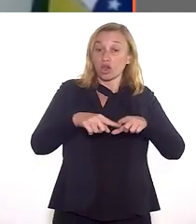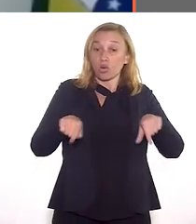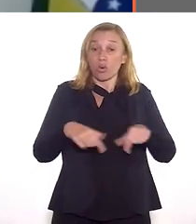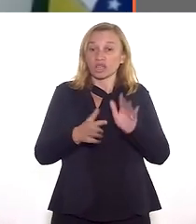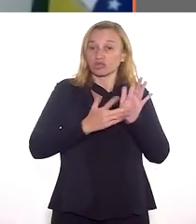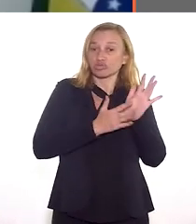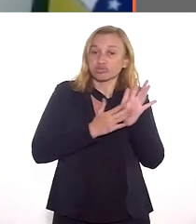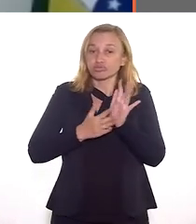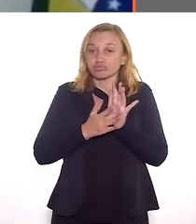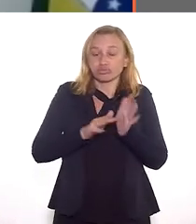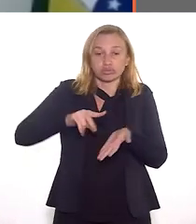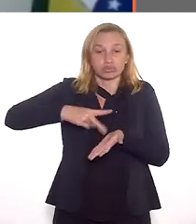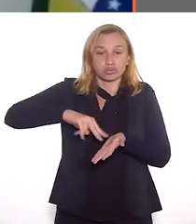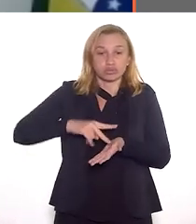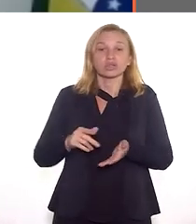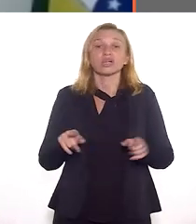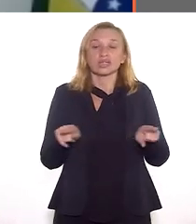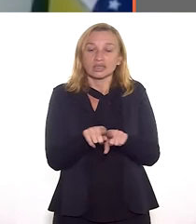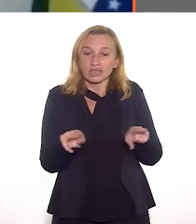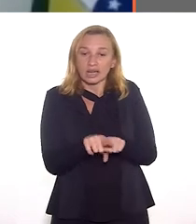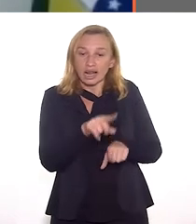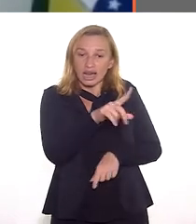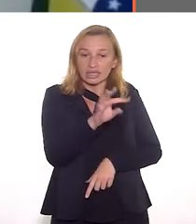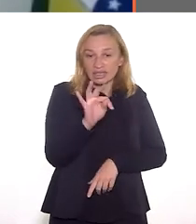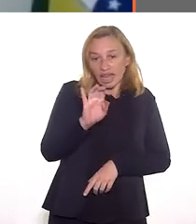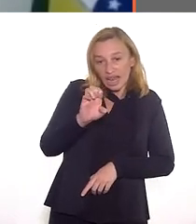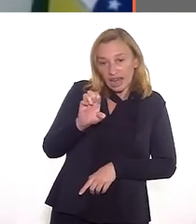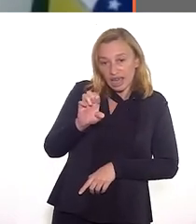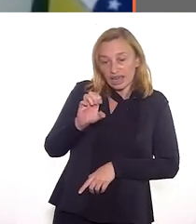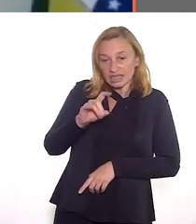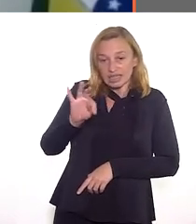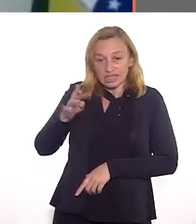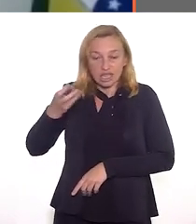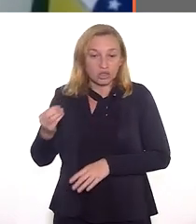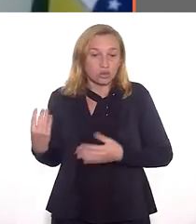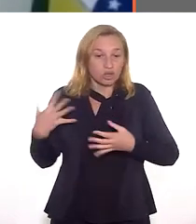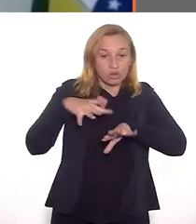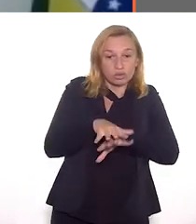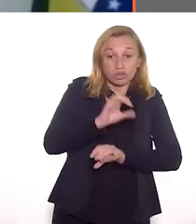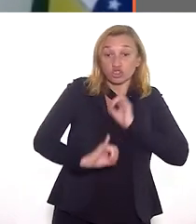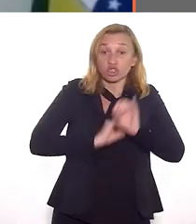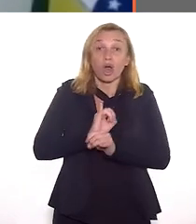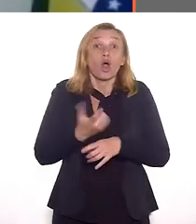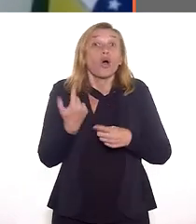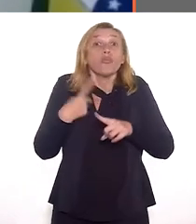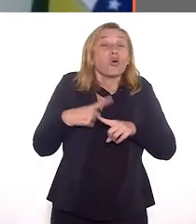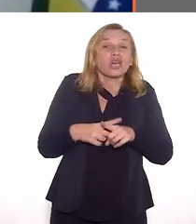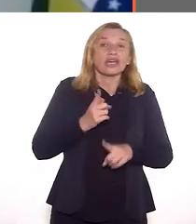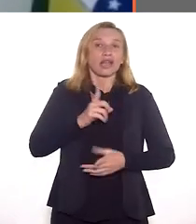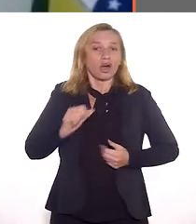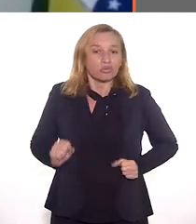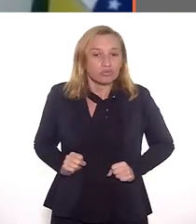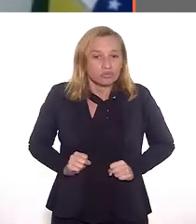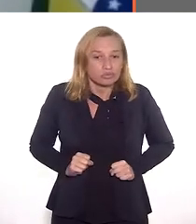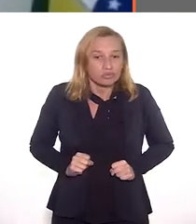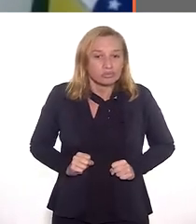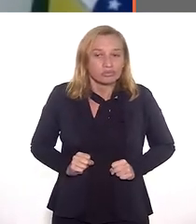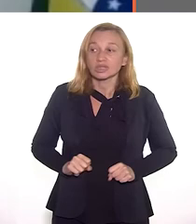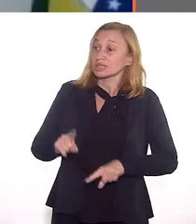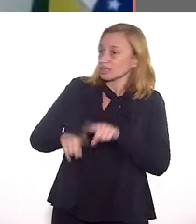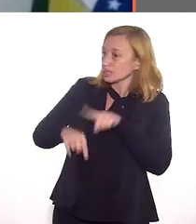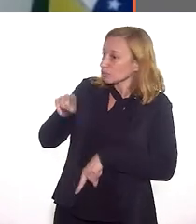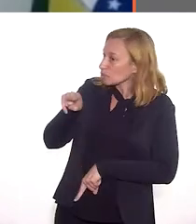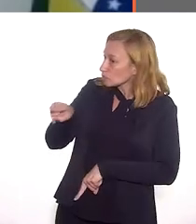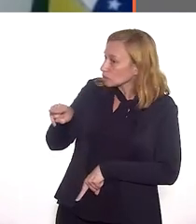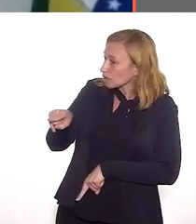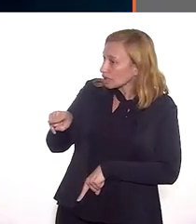quadra de uma escola de samba de um bloco, tem lá um telecentro, um equipamento de inclusão digital. Por que não?